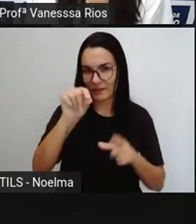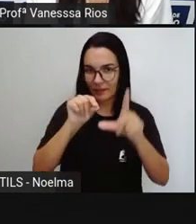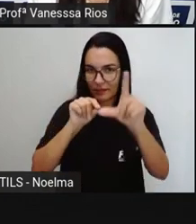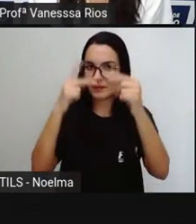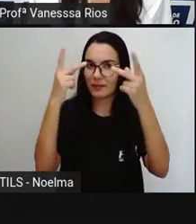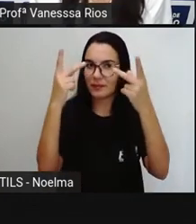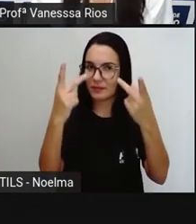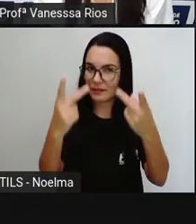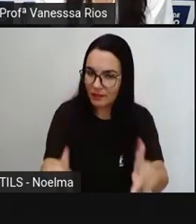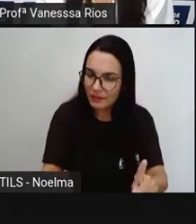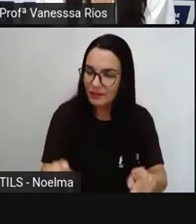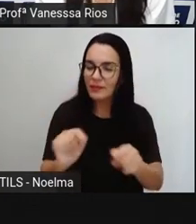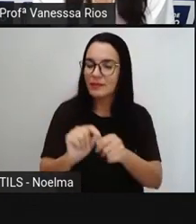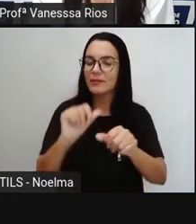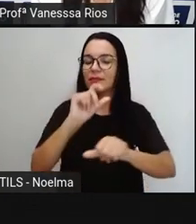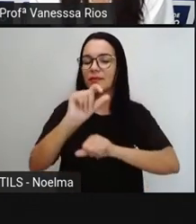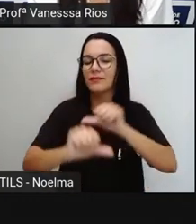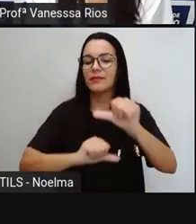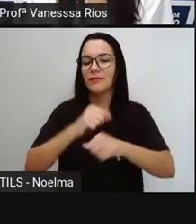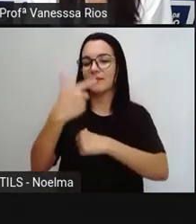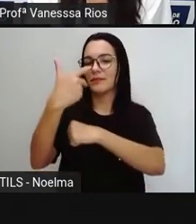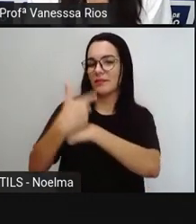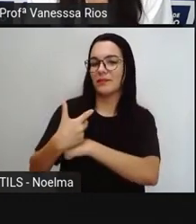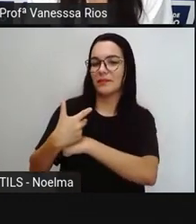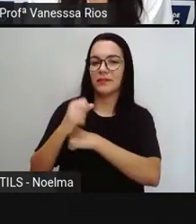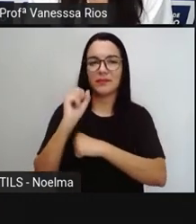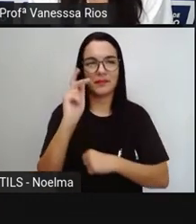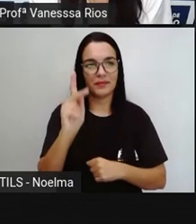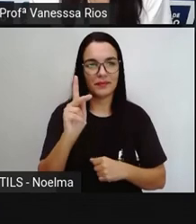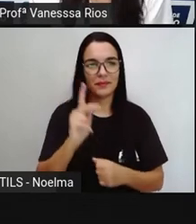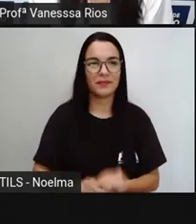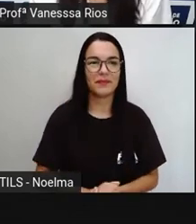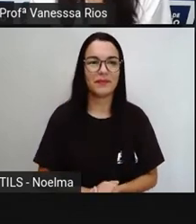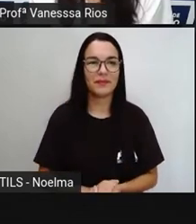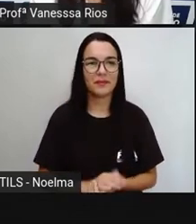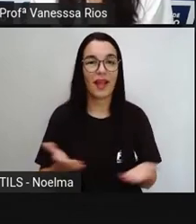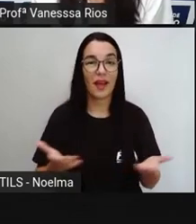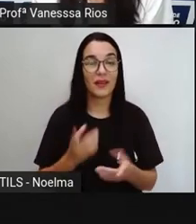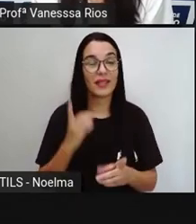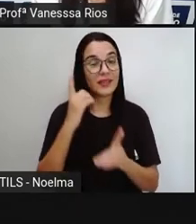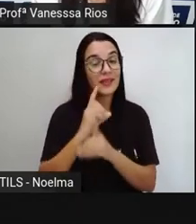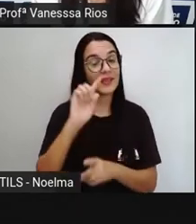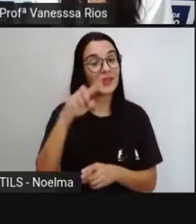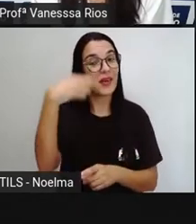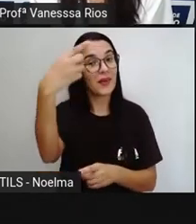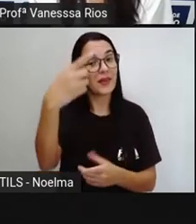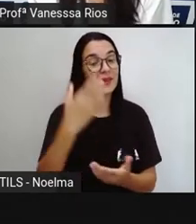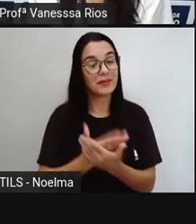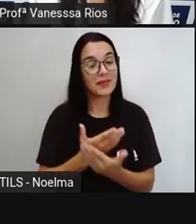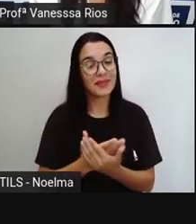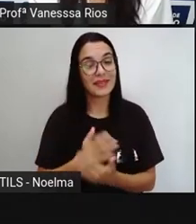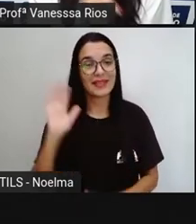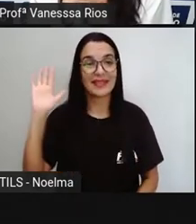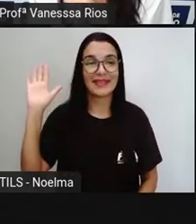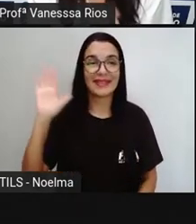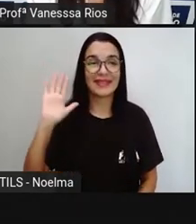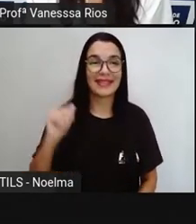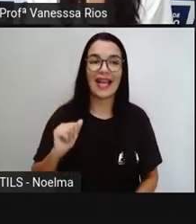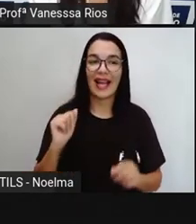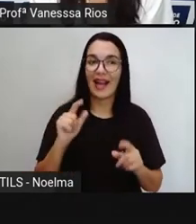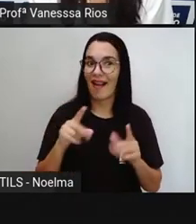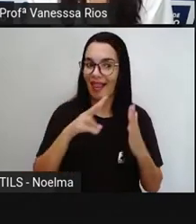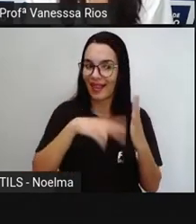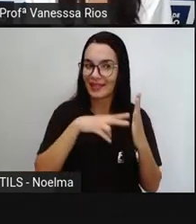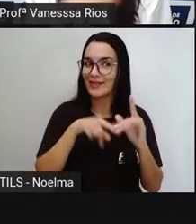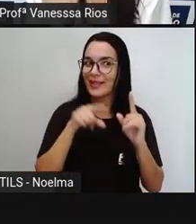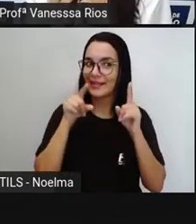sua preferência e transforme em um filme, em um vídeo. Tá bom? E a gente se encontra aí numa próxima aula, tá certo? Ativando o